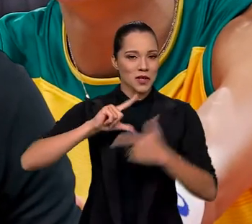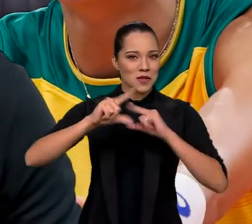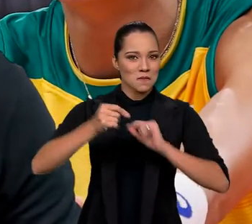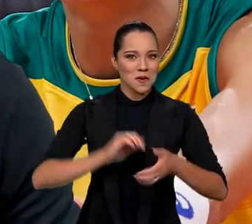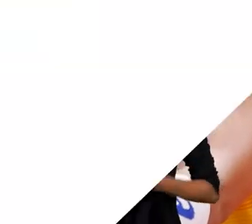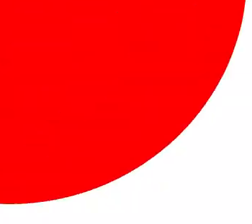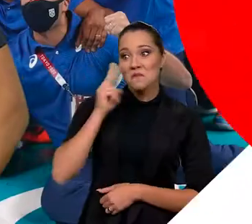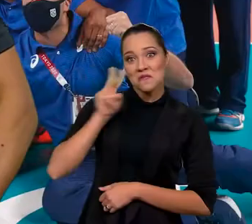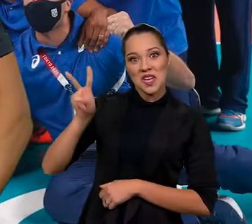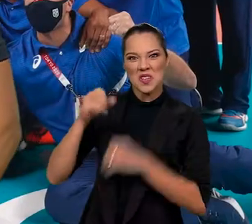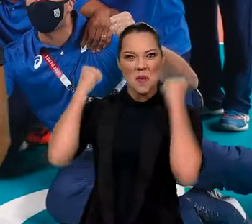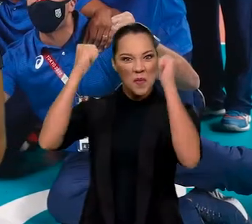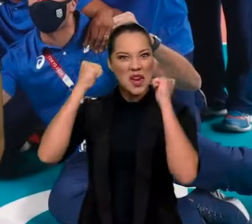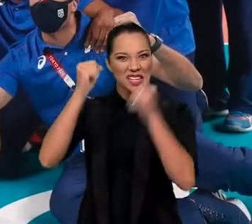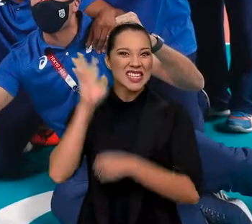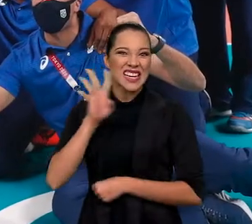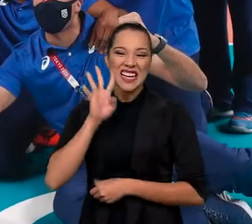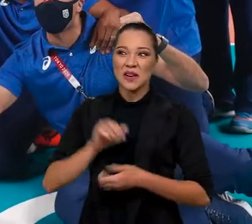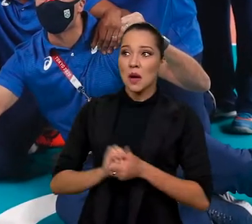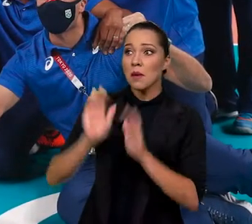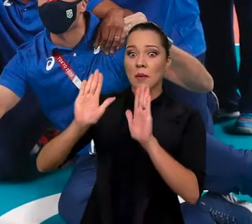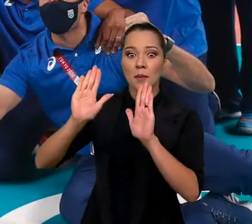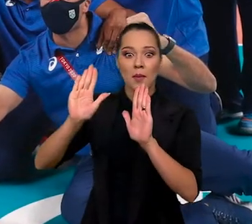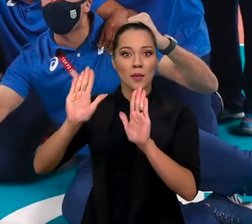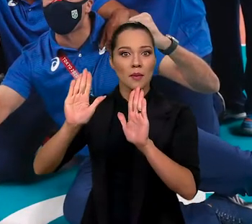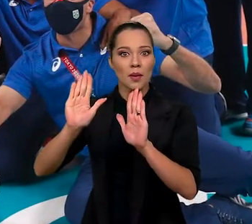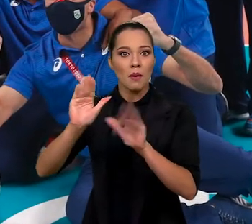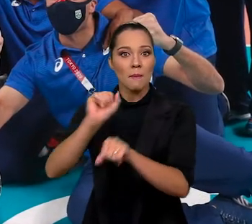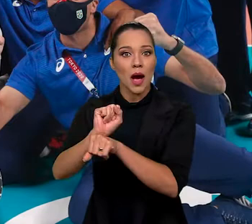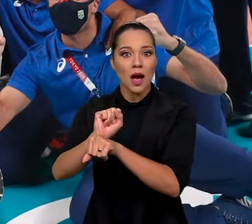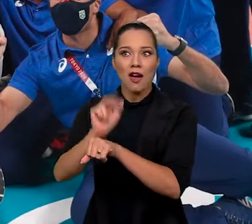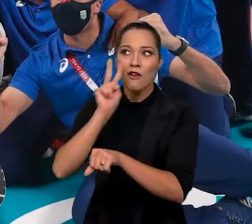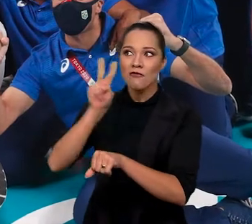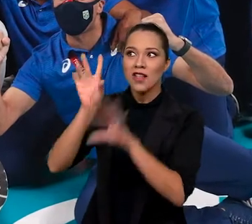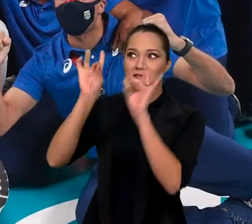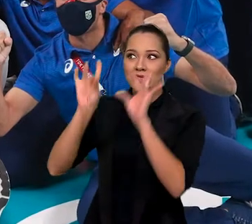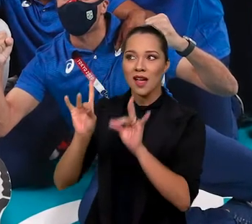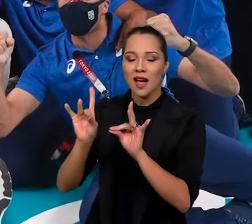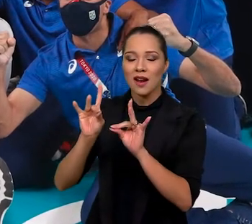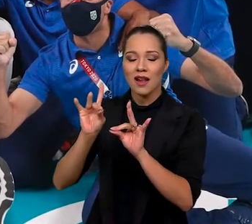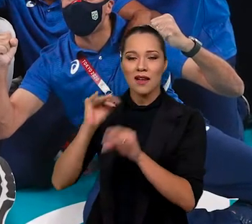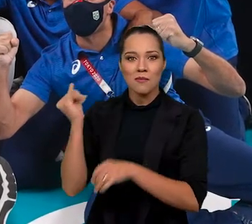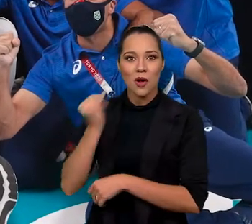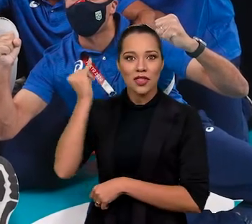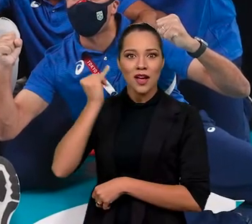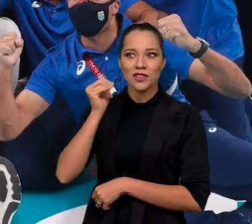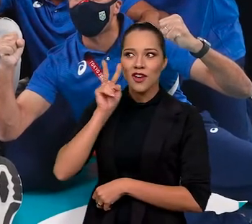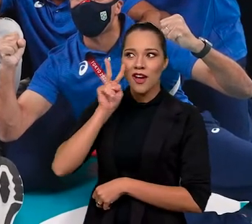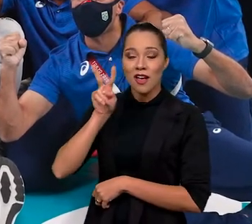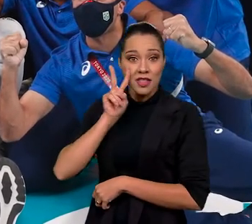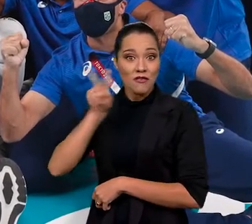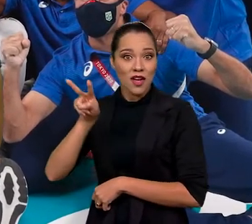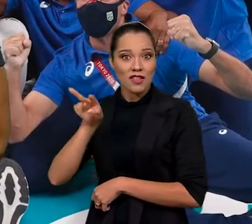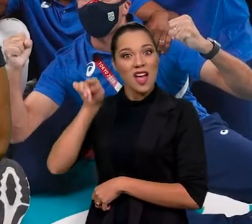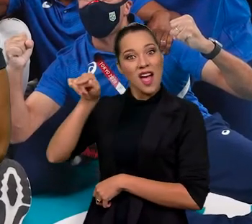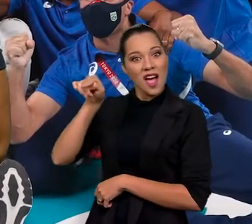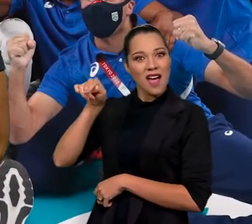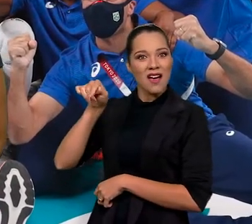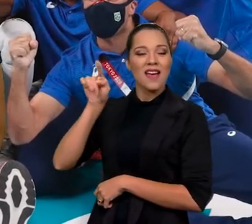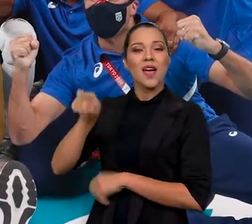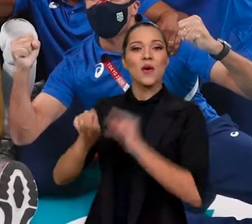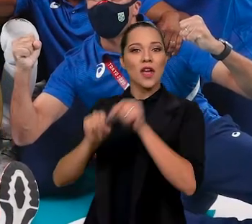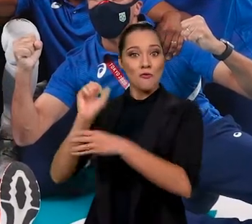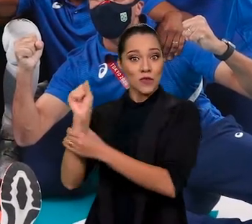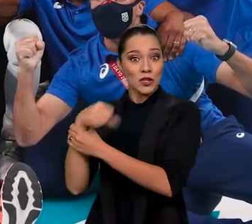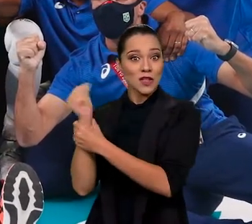Brasil lá em Tóquio. Olha elas aqui comemorando, que legal! Pera, pera, pera, para aí! Olha esse detalhe aqui que legal, olha esse aqui, tá vendo? Isso